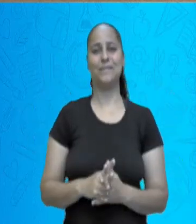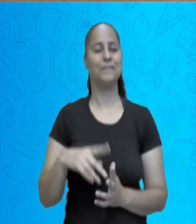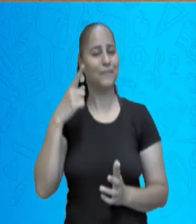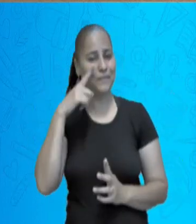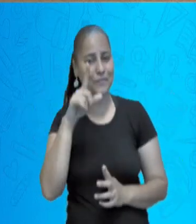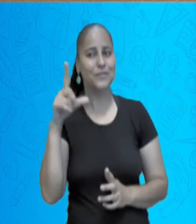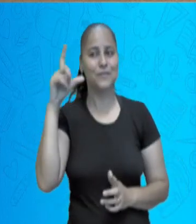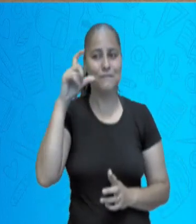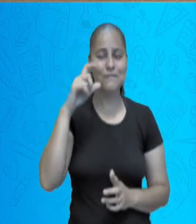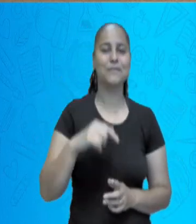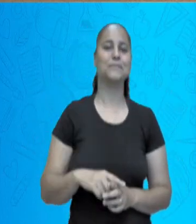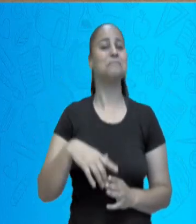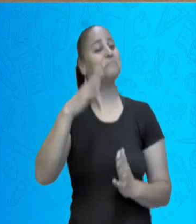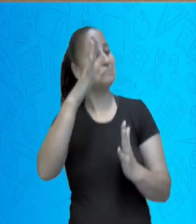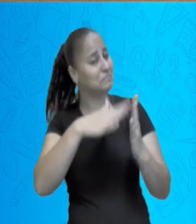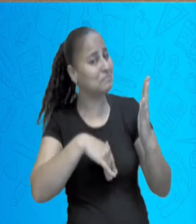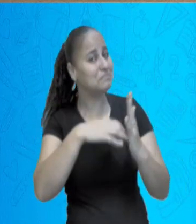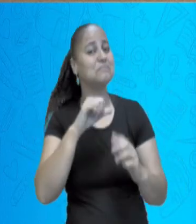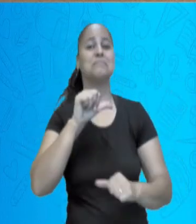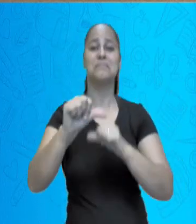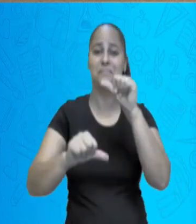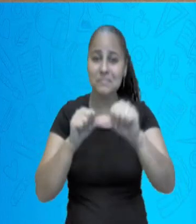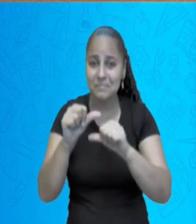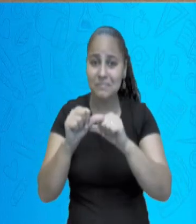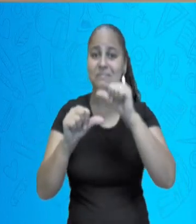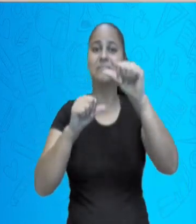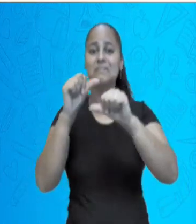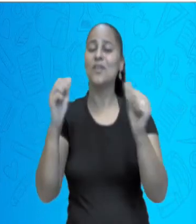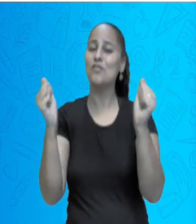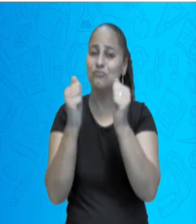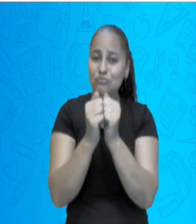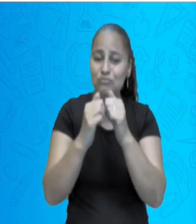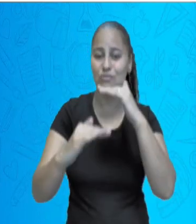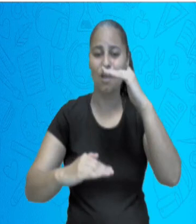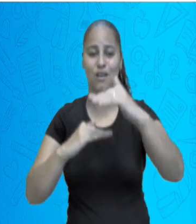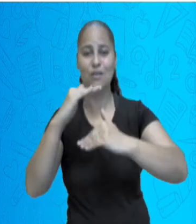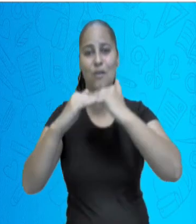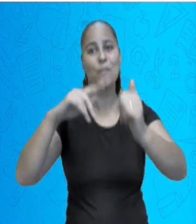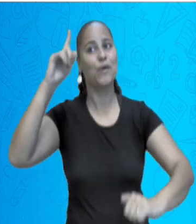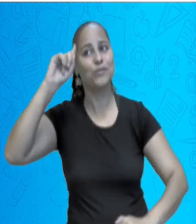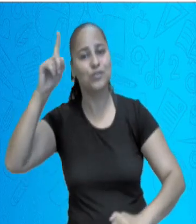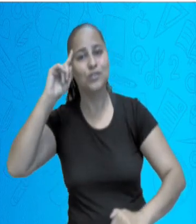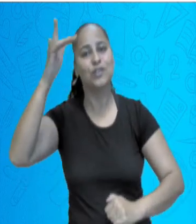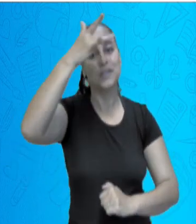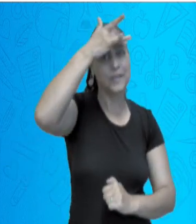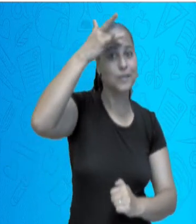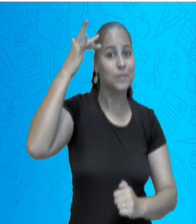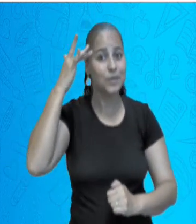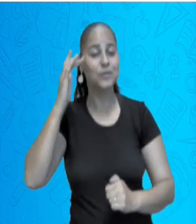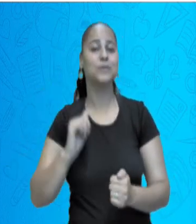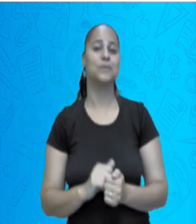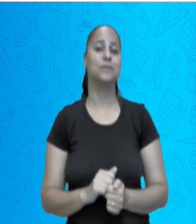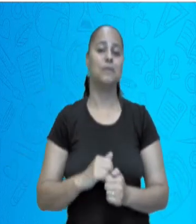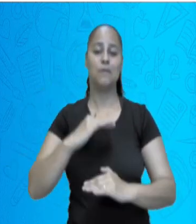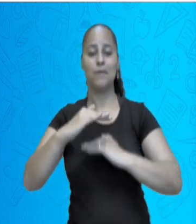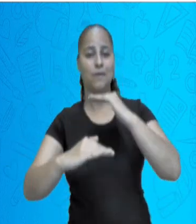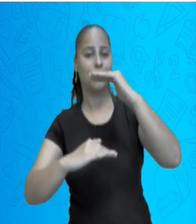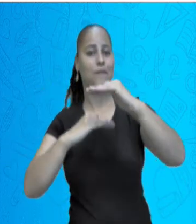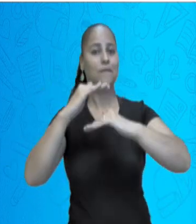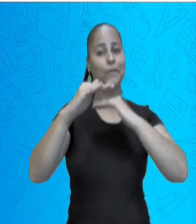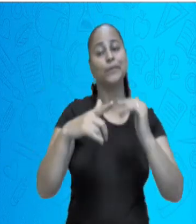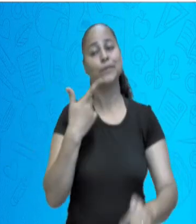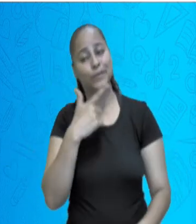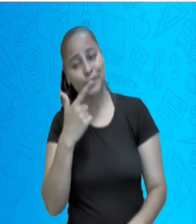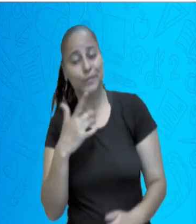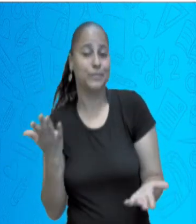também a arte, ela se transforma, ela acompanha o dia a dia, ela acompanha essa evolução, inclusive a evolução da sátira.